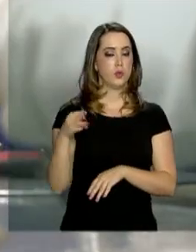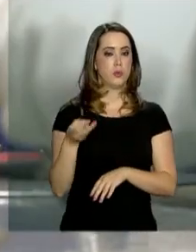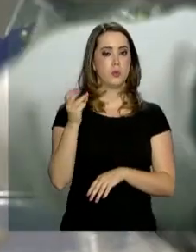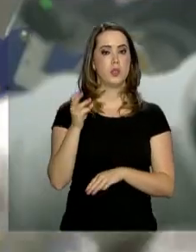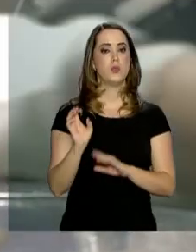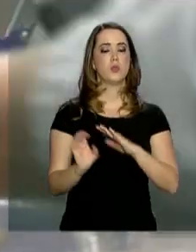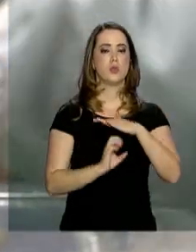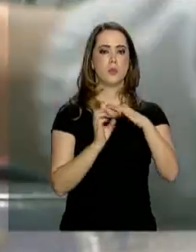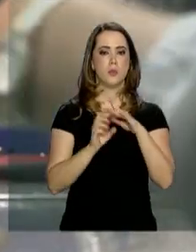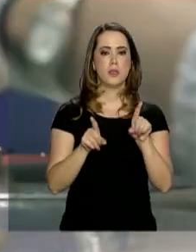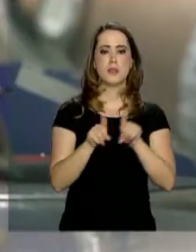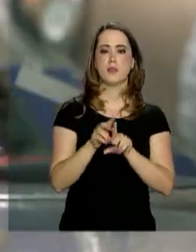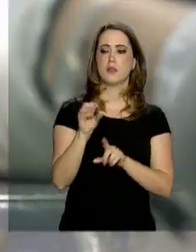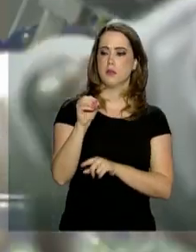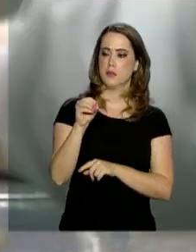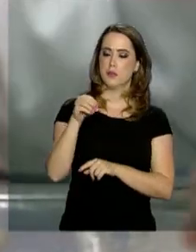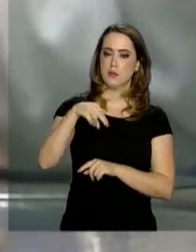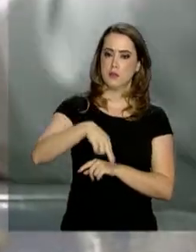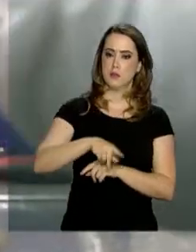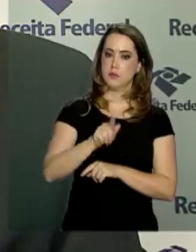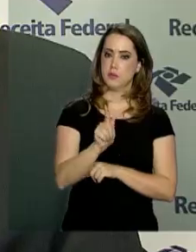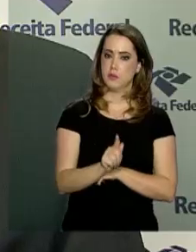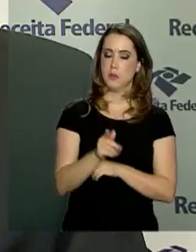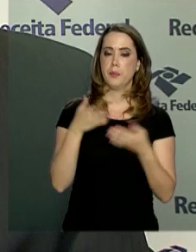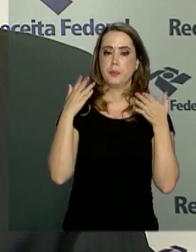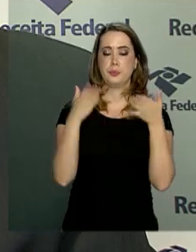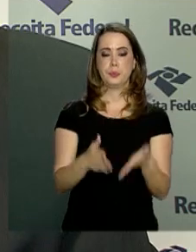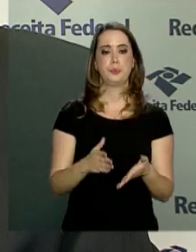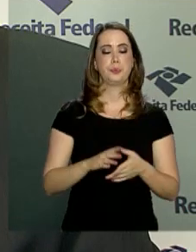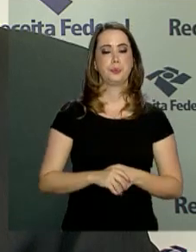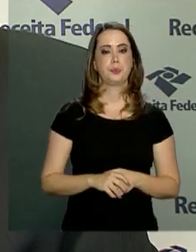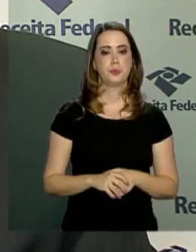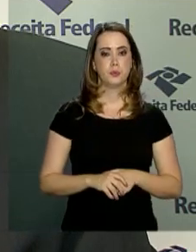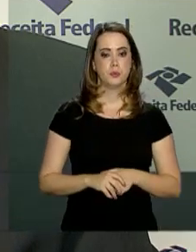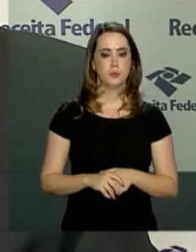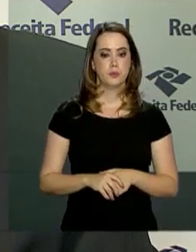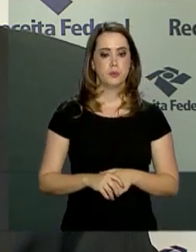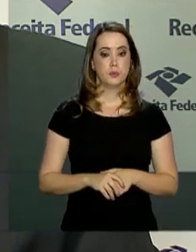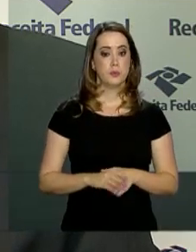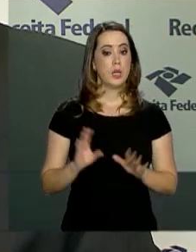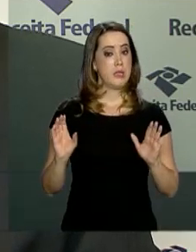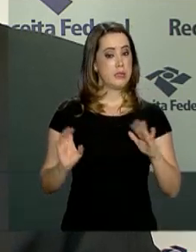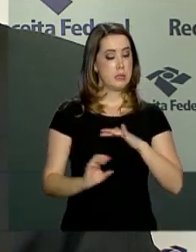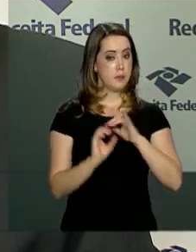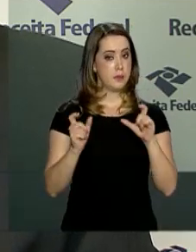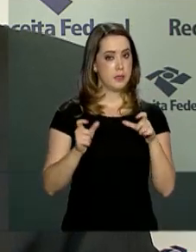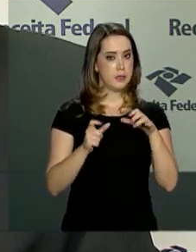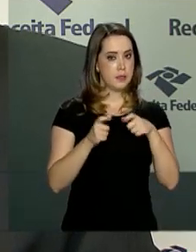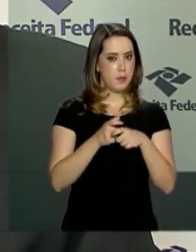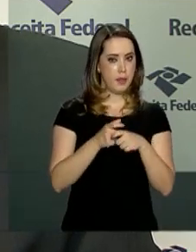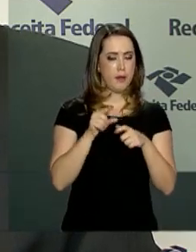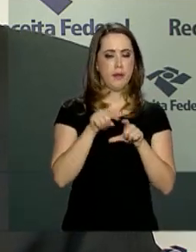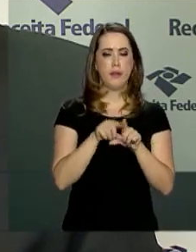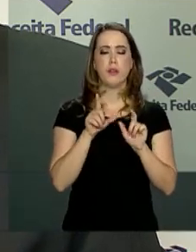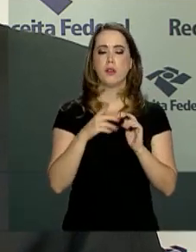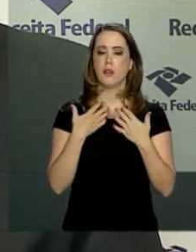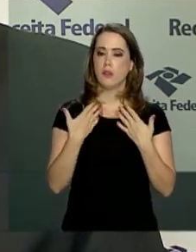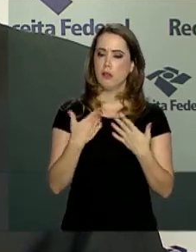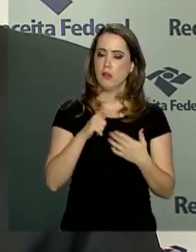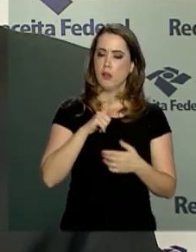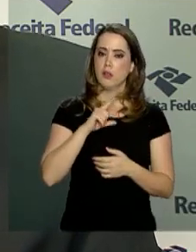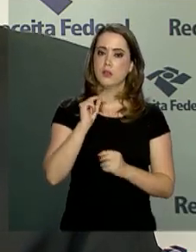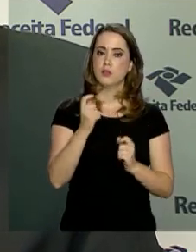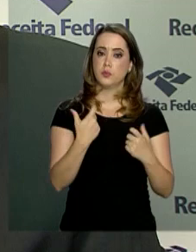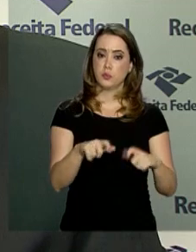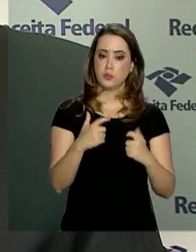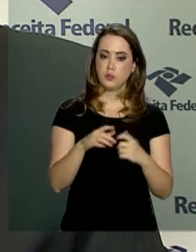além de ONGs, participam dessa etapa. Os pequenos empregadores estarão com o ambiente disponível. Nós teremos o